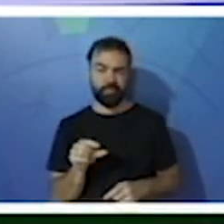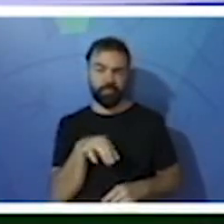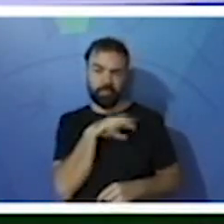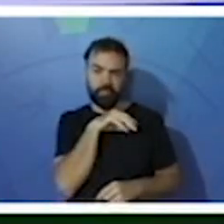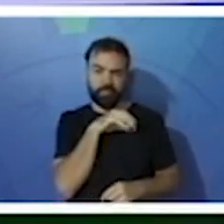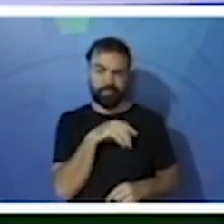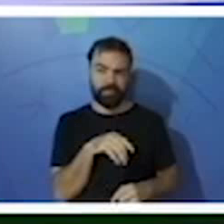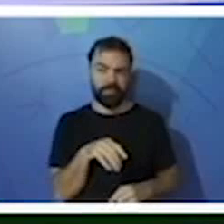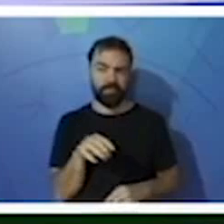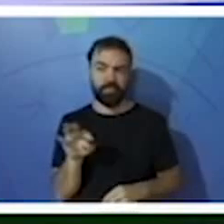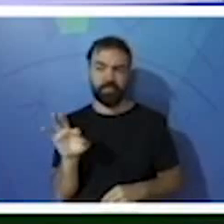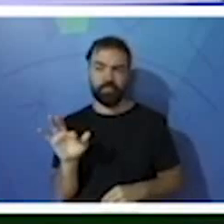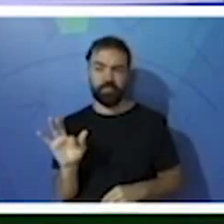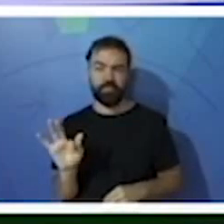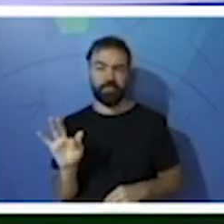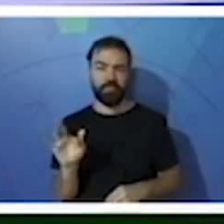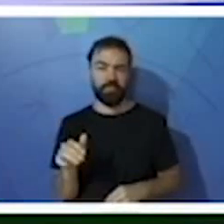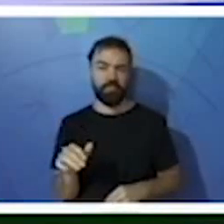Ah,